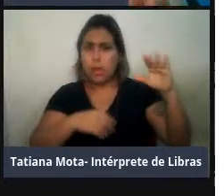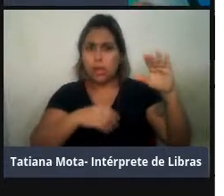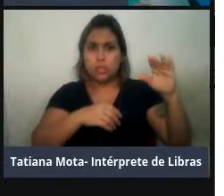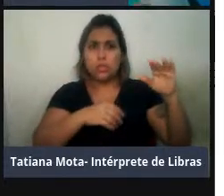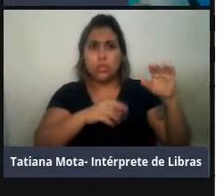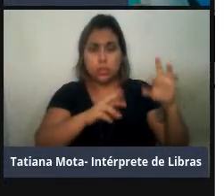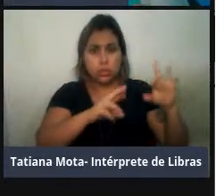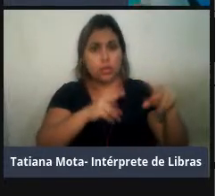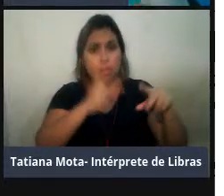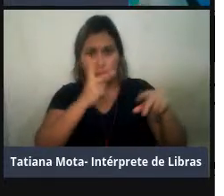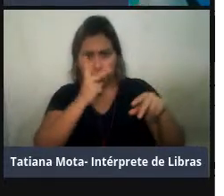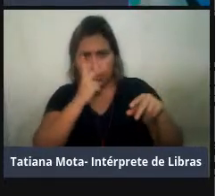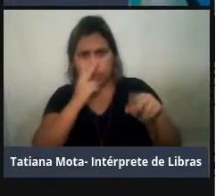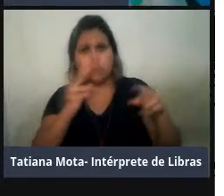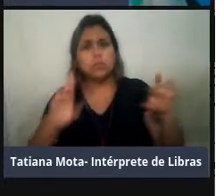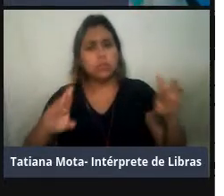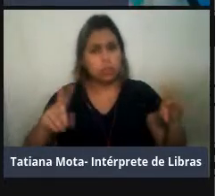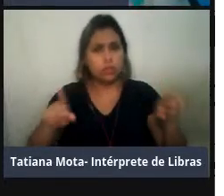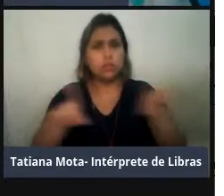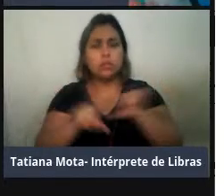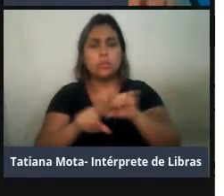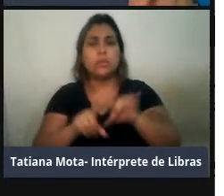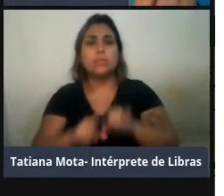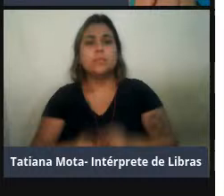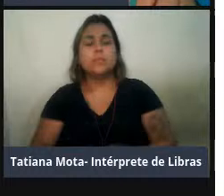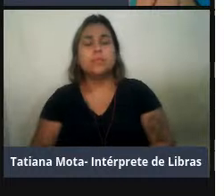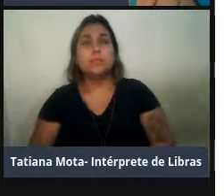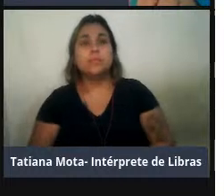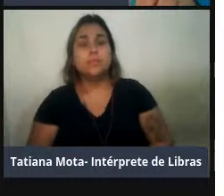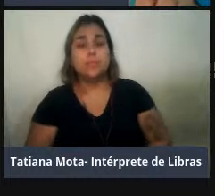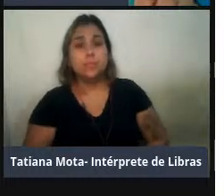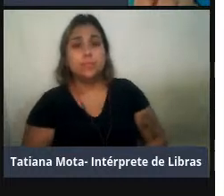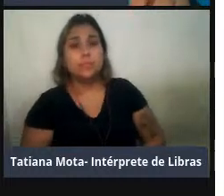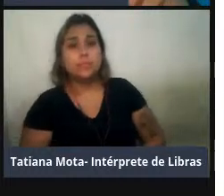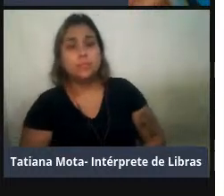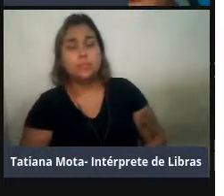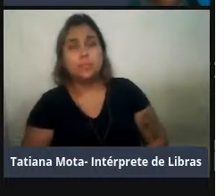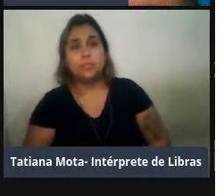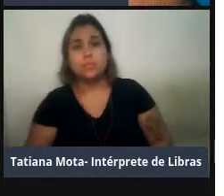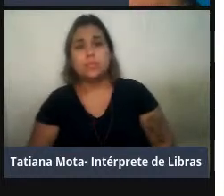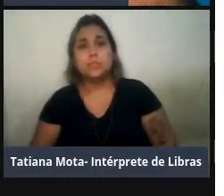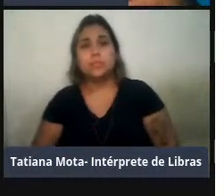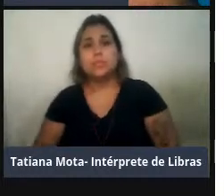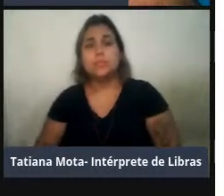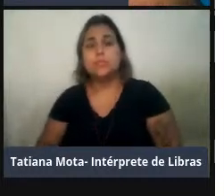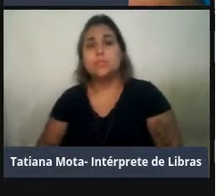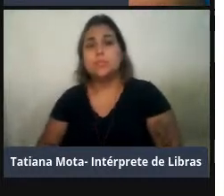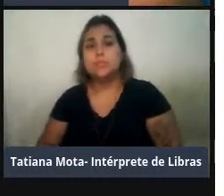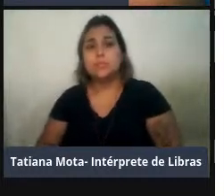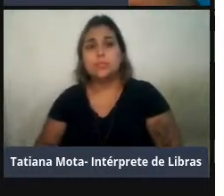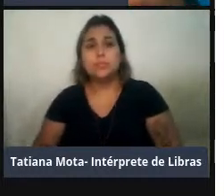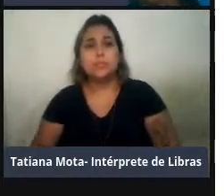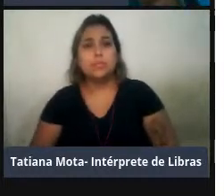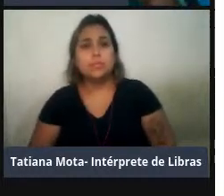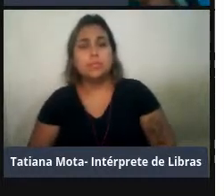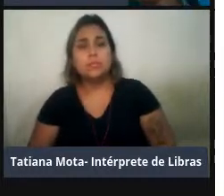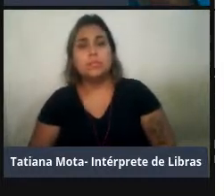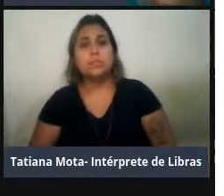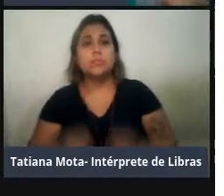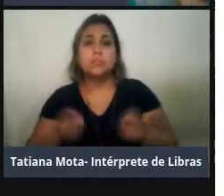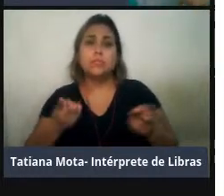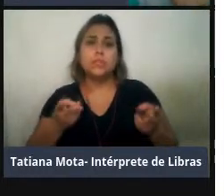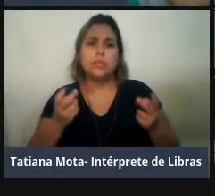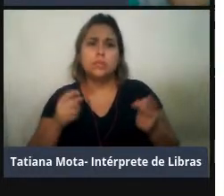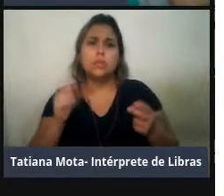si, mas não tanto assim. Mas o que a gente viu é que essas populações, todas elas diferem